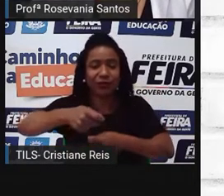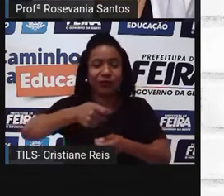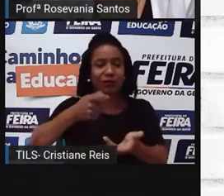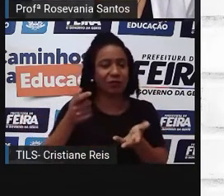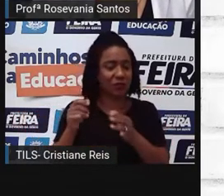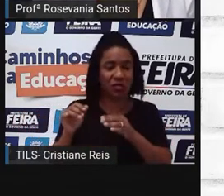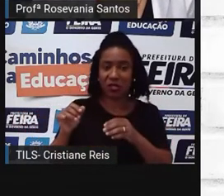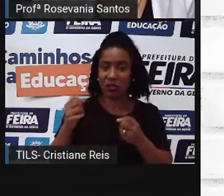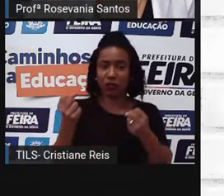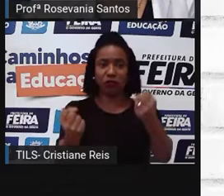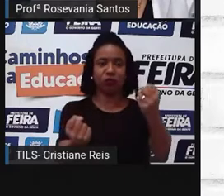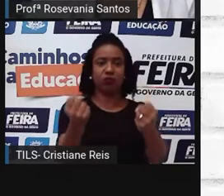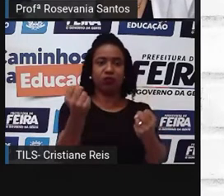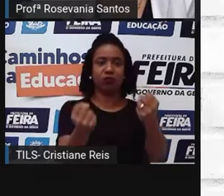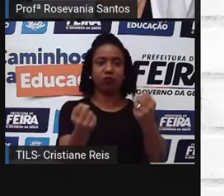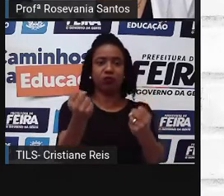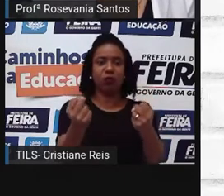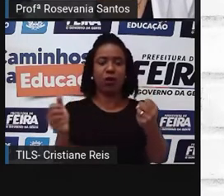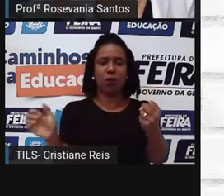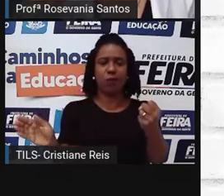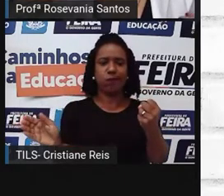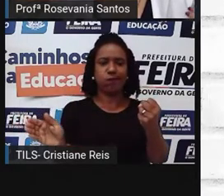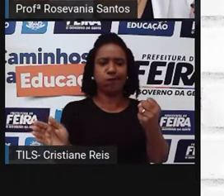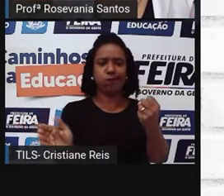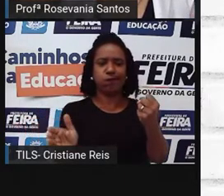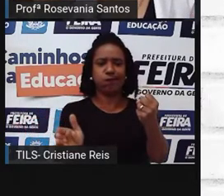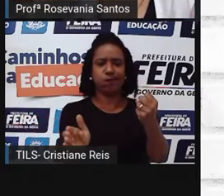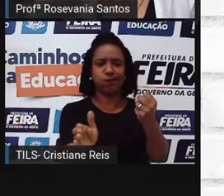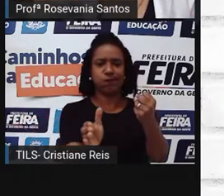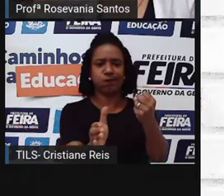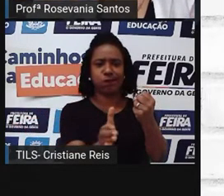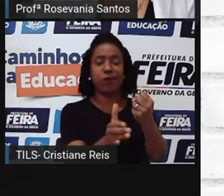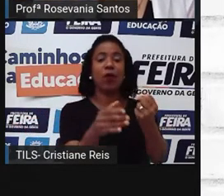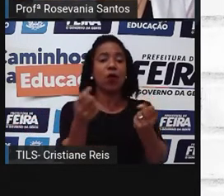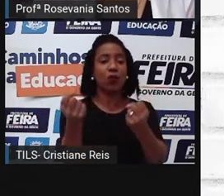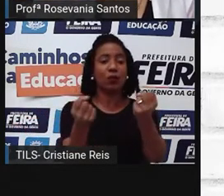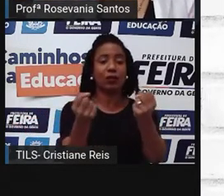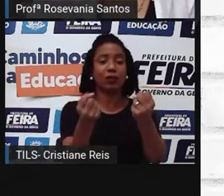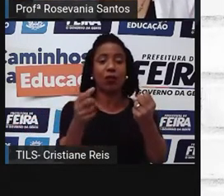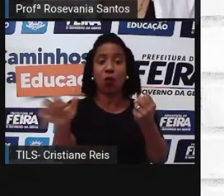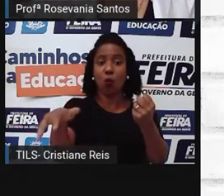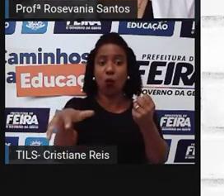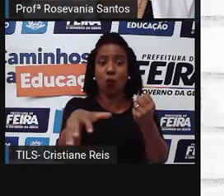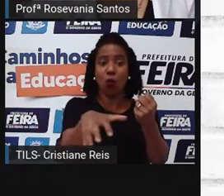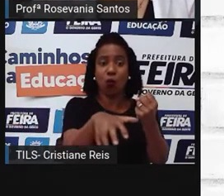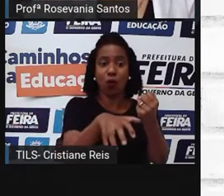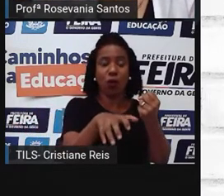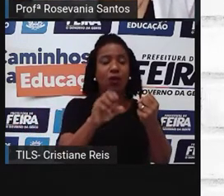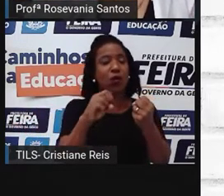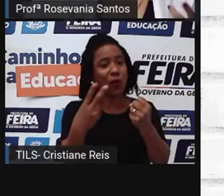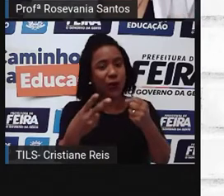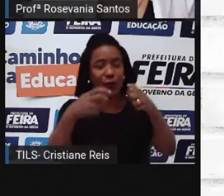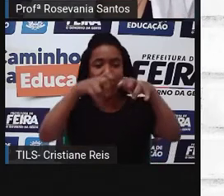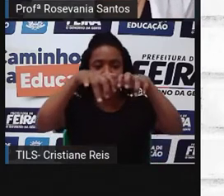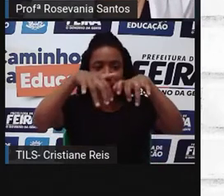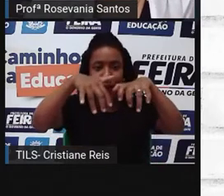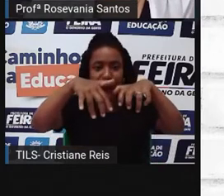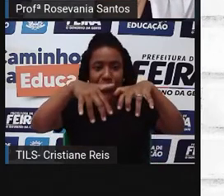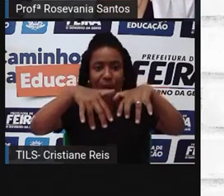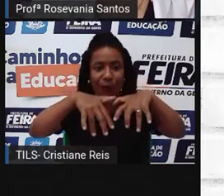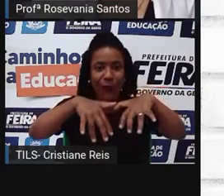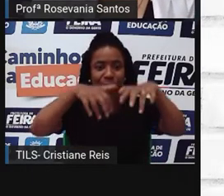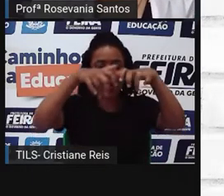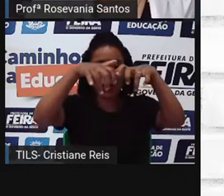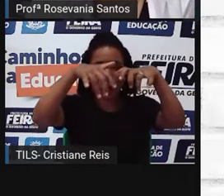Tratores muito modernos. Processos de ligação, muito bem controlada ali naquela quantidade